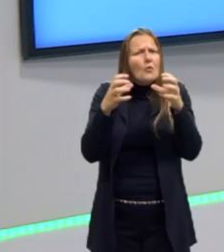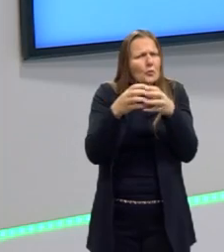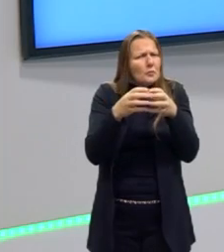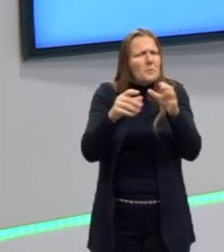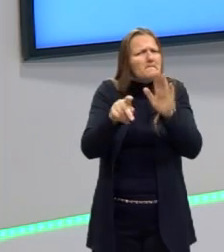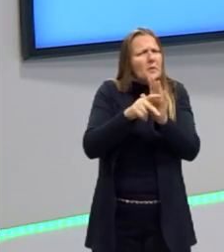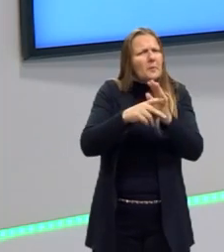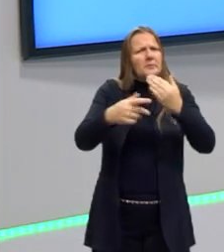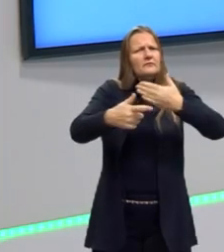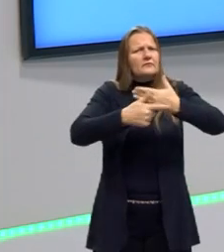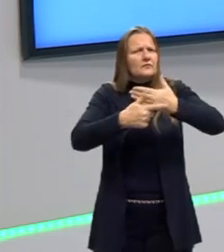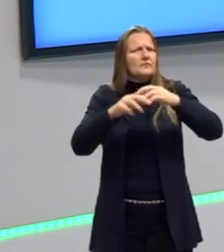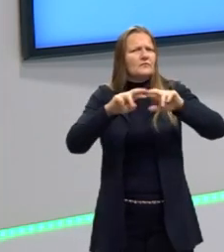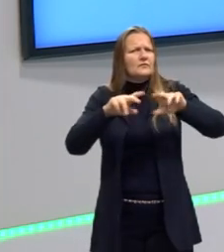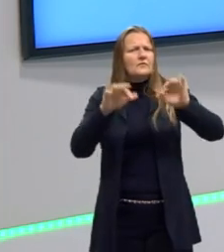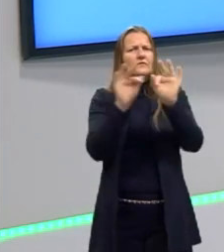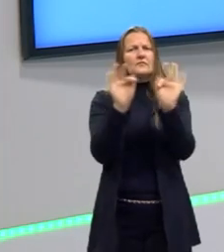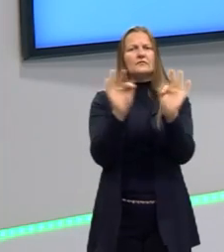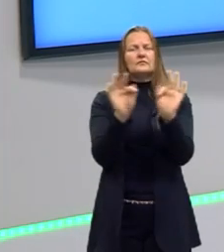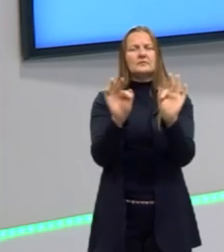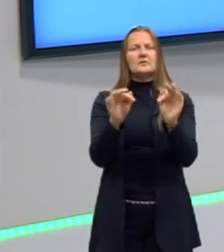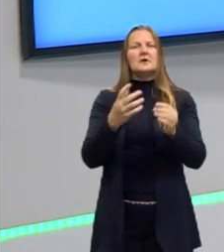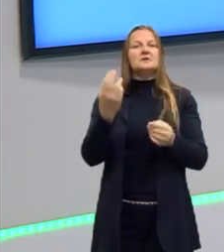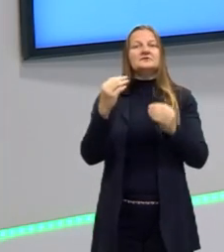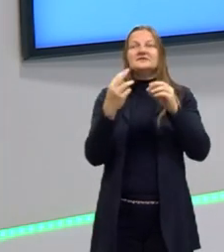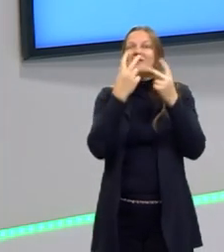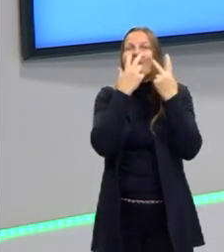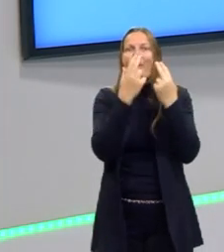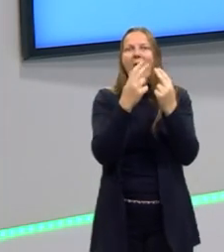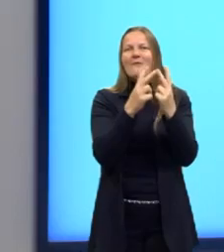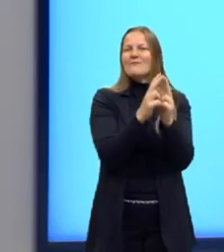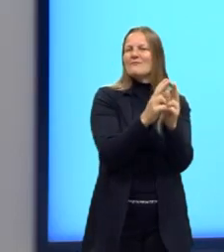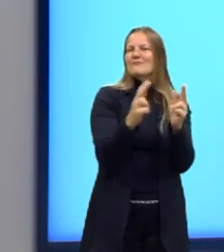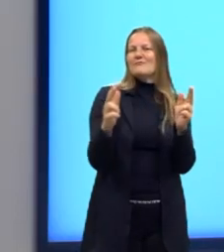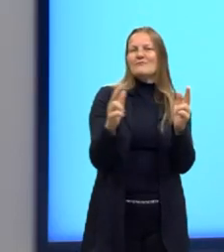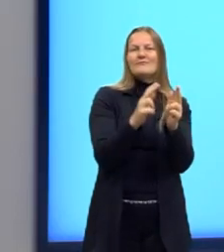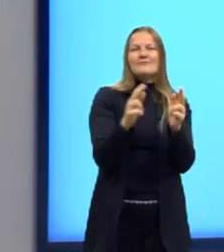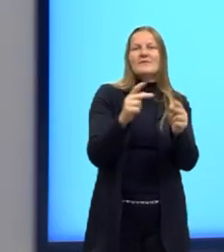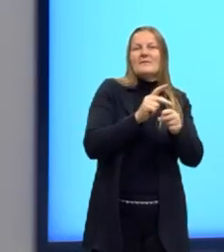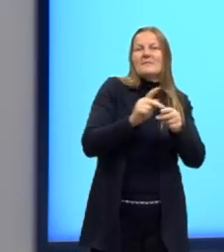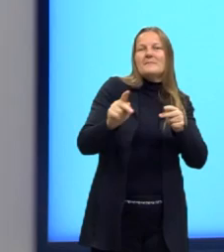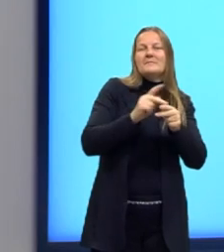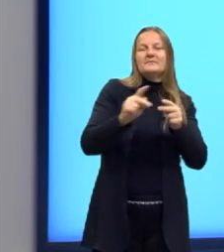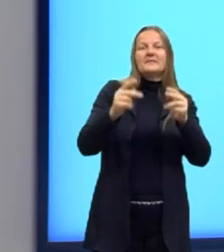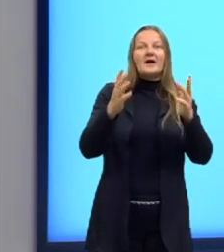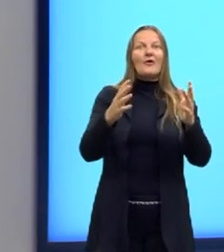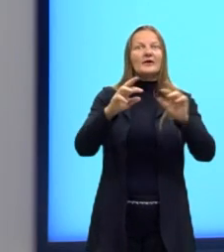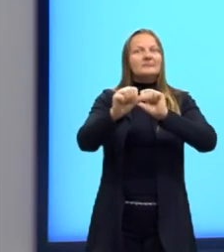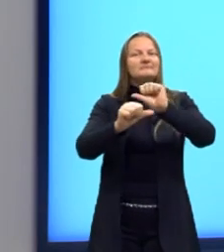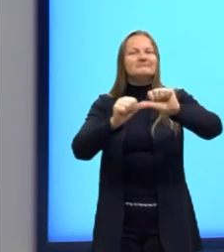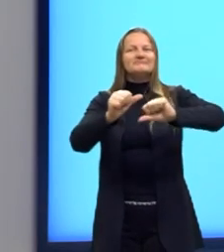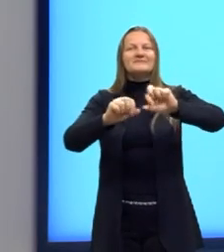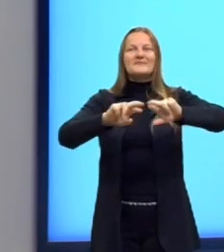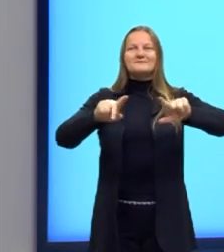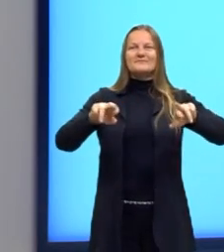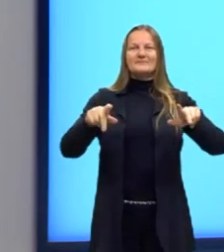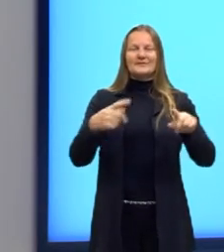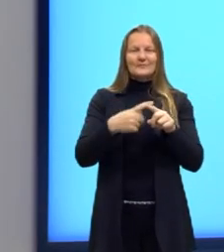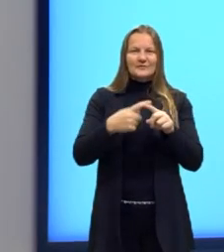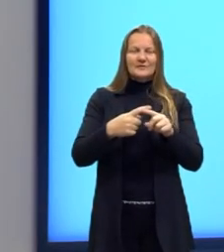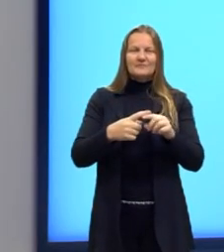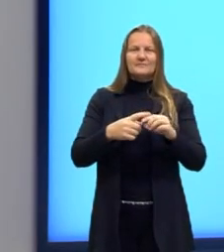presença do oxigênio, elas eram homogêneas. Agora, são cadeias carbônicas heterogêneas, porque este átomo de